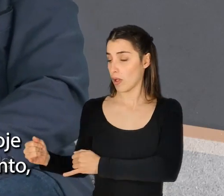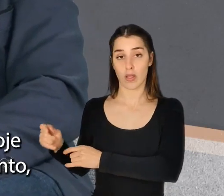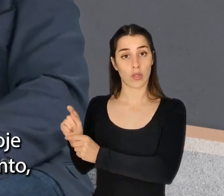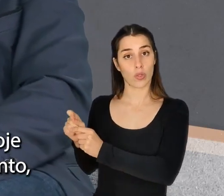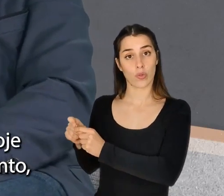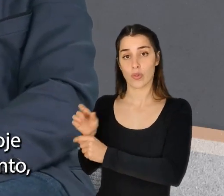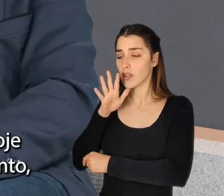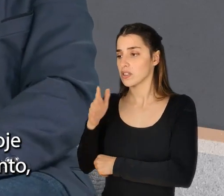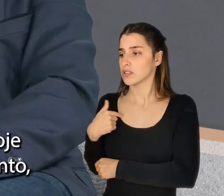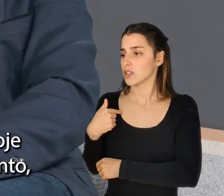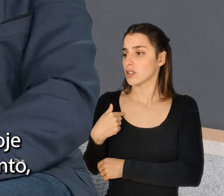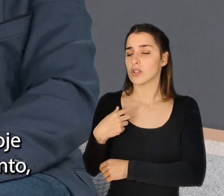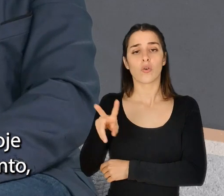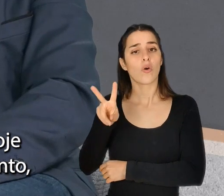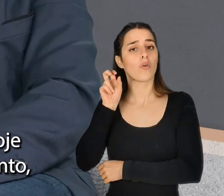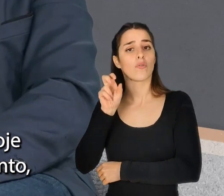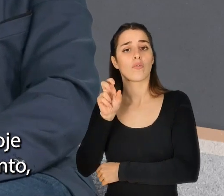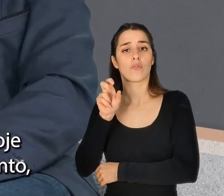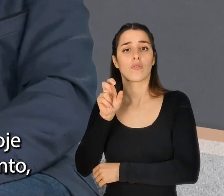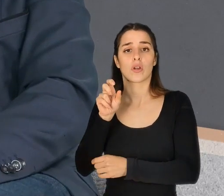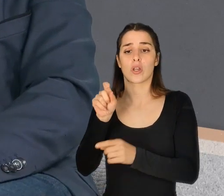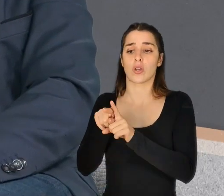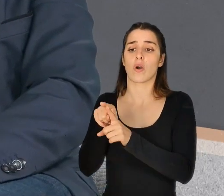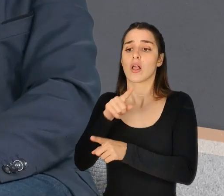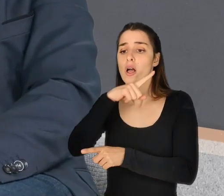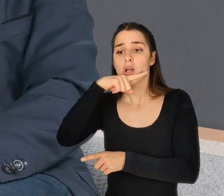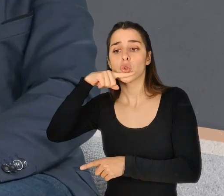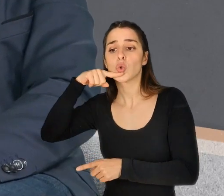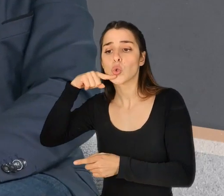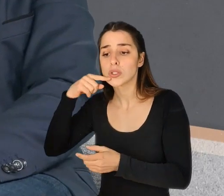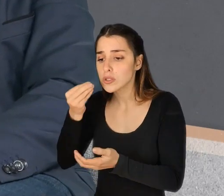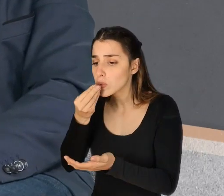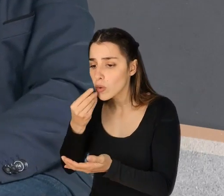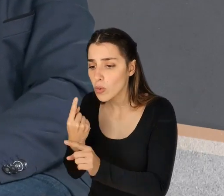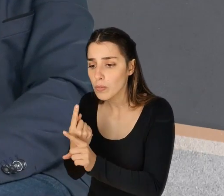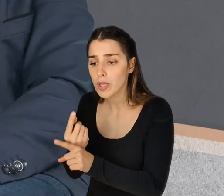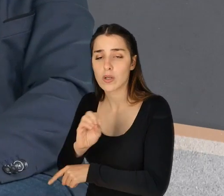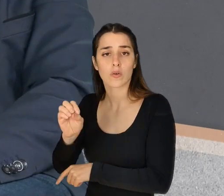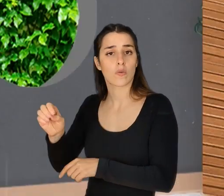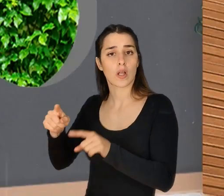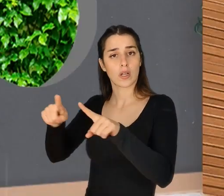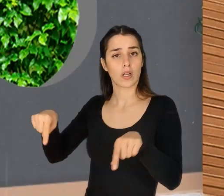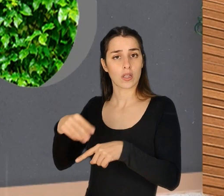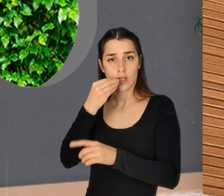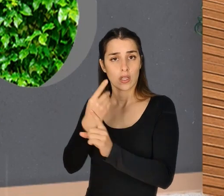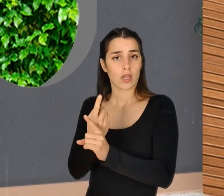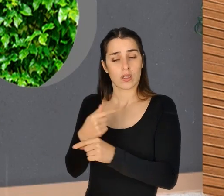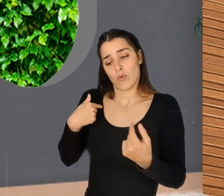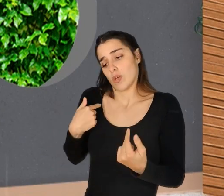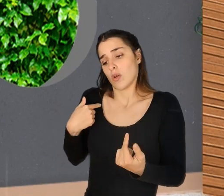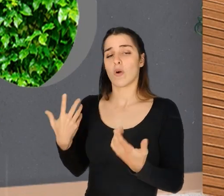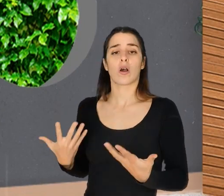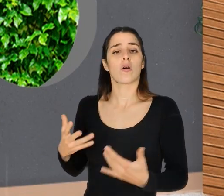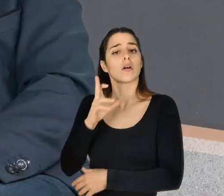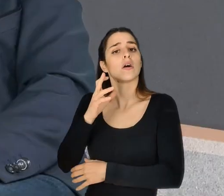Exatamente. O colega do lado pode, olha, hoje não havia arroz doce na cantina e pronto, já me estragaram o dia, já estou toda chateado. Eu era mais moço, mas pronto. Tu era mais moço.